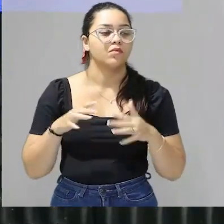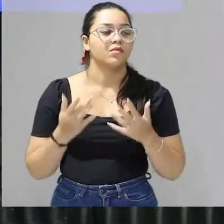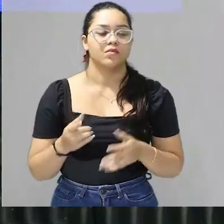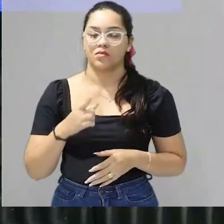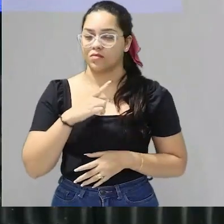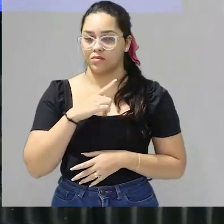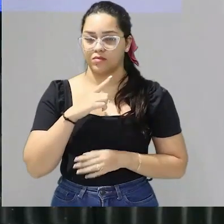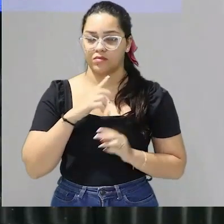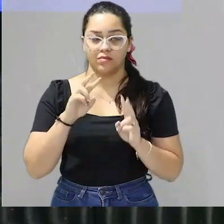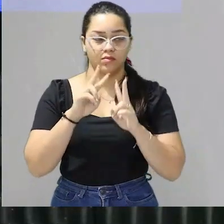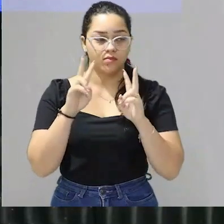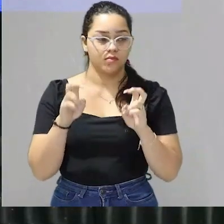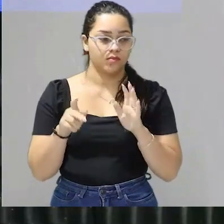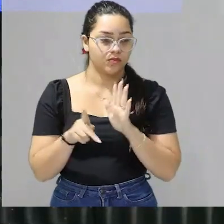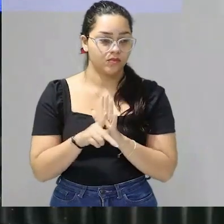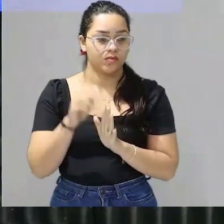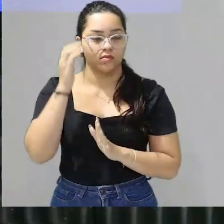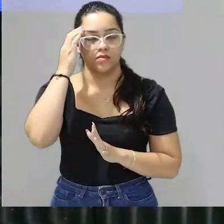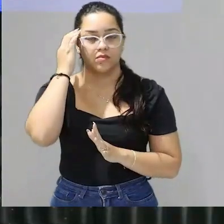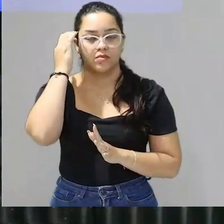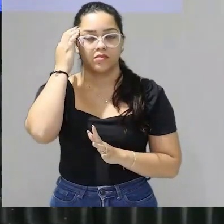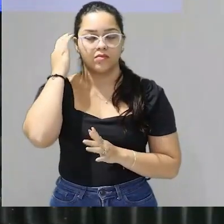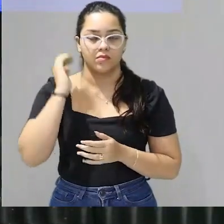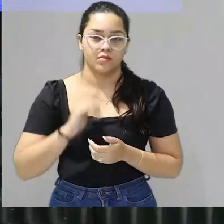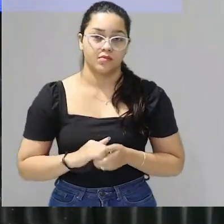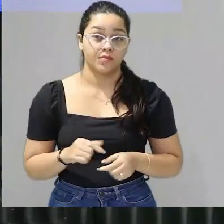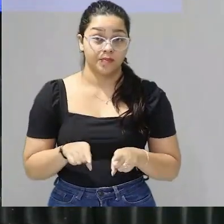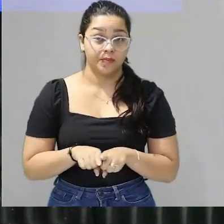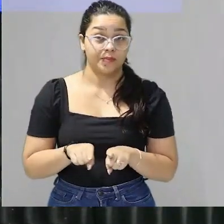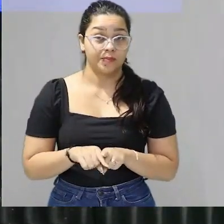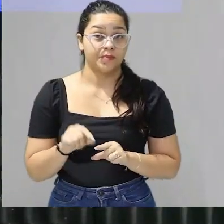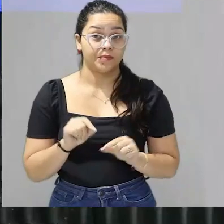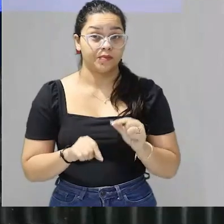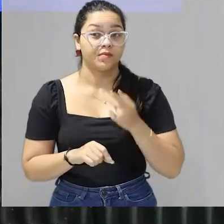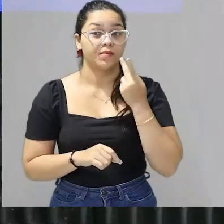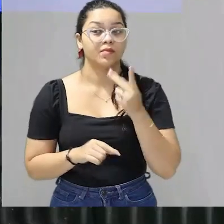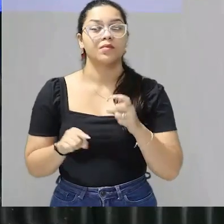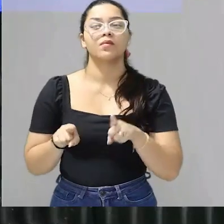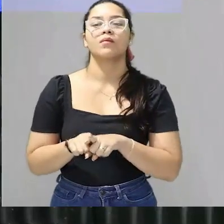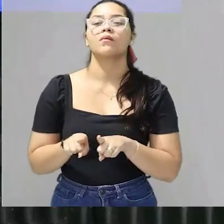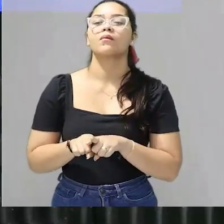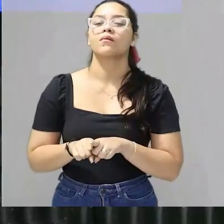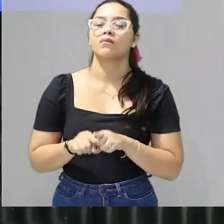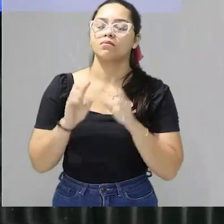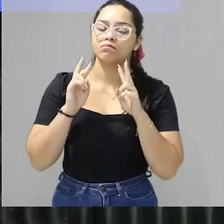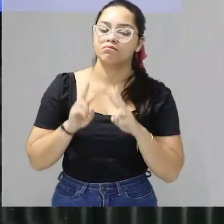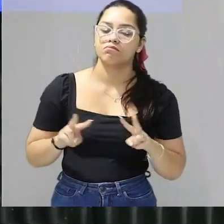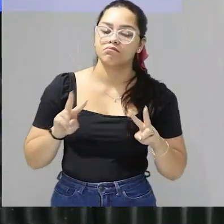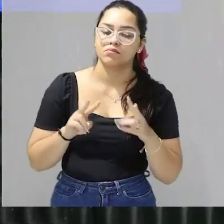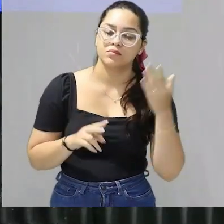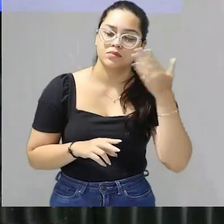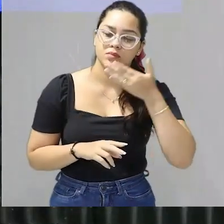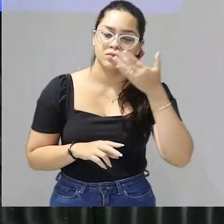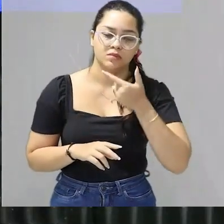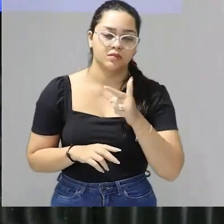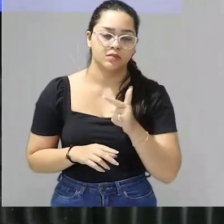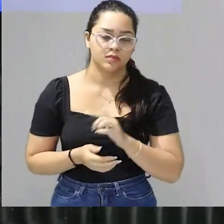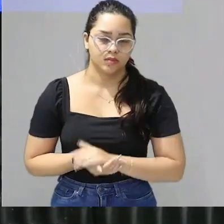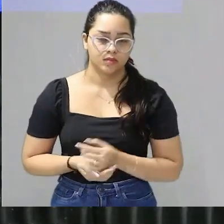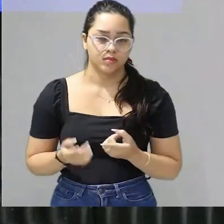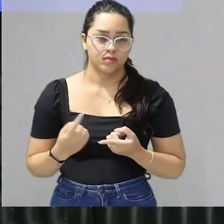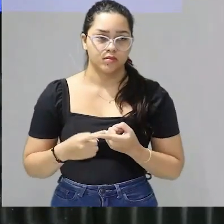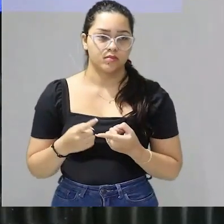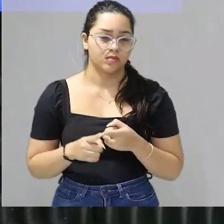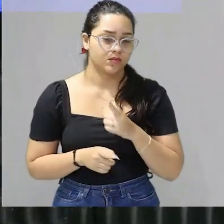garantia sobre a questão do registro civil e além disso vai falar também sobre a invisibilidade por que que